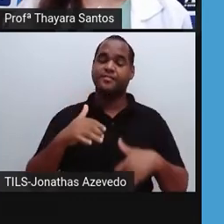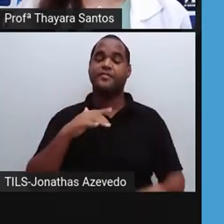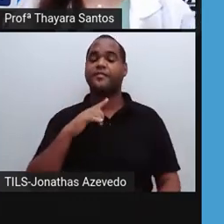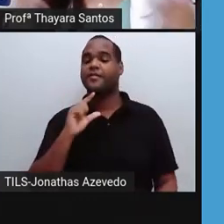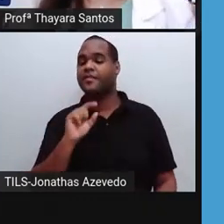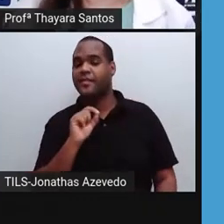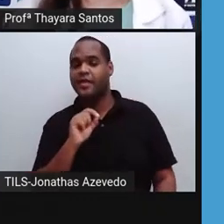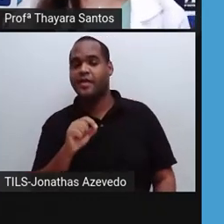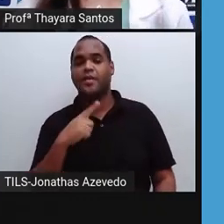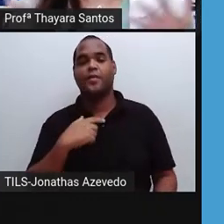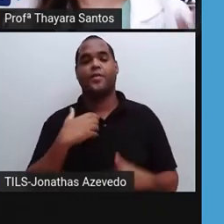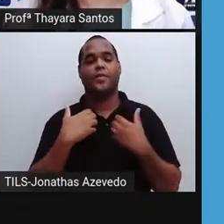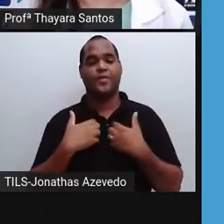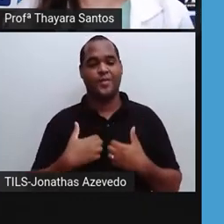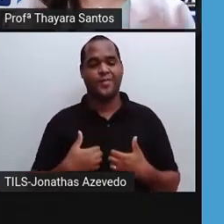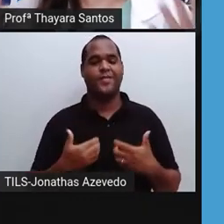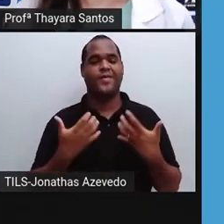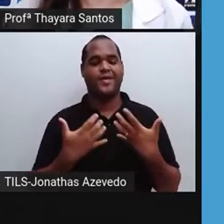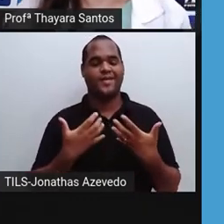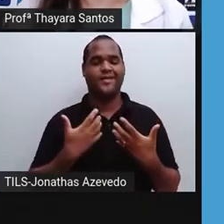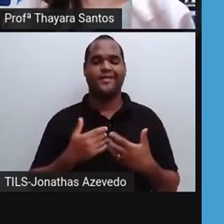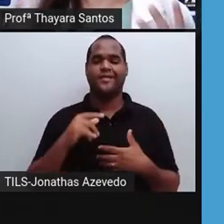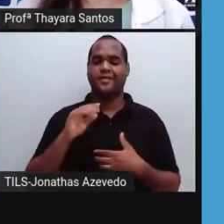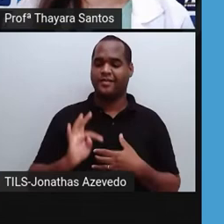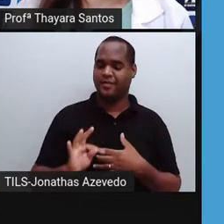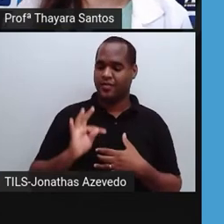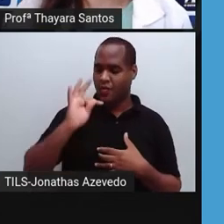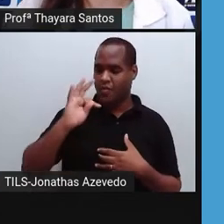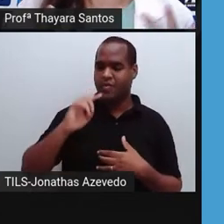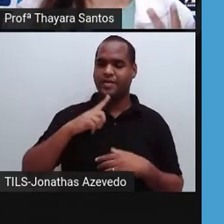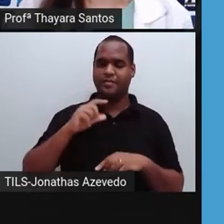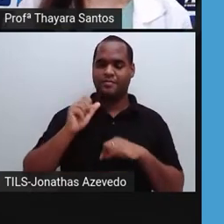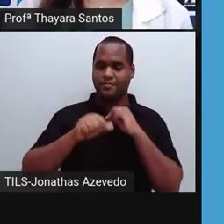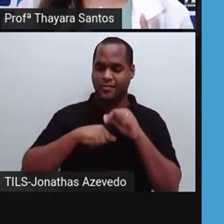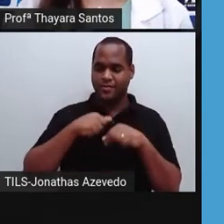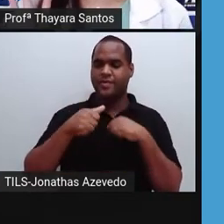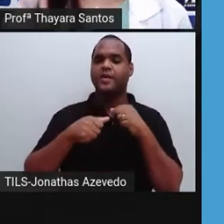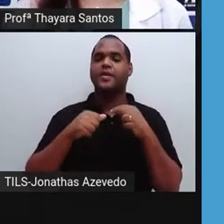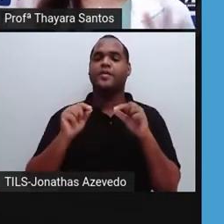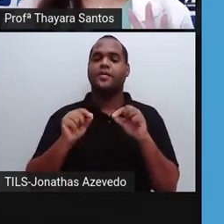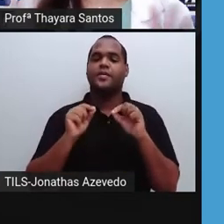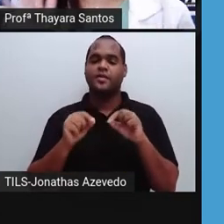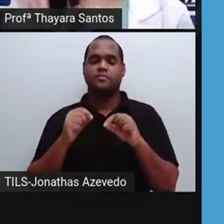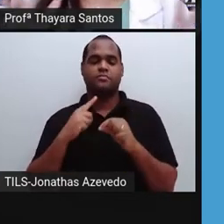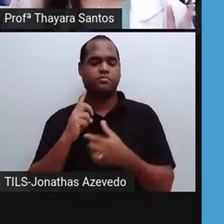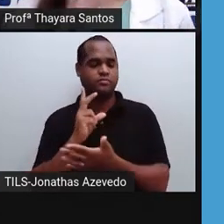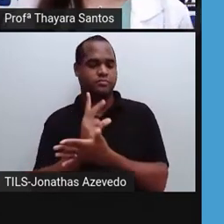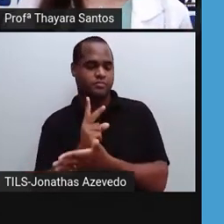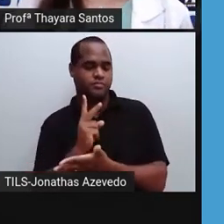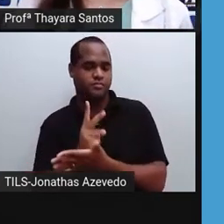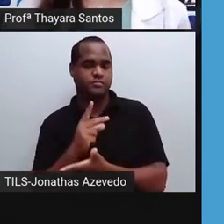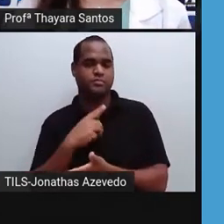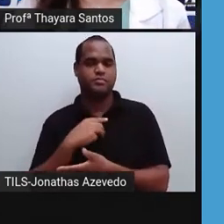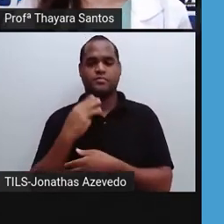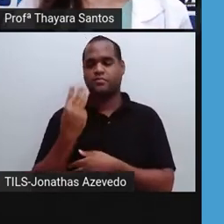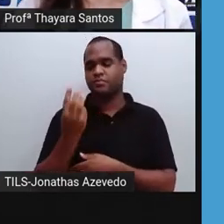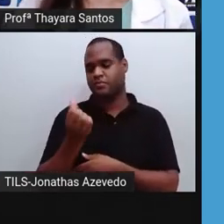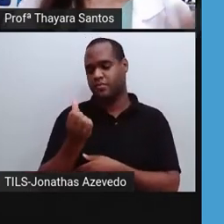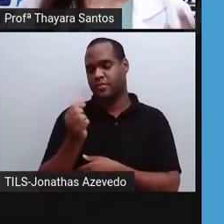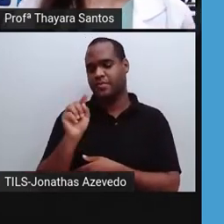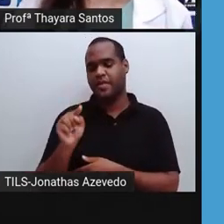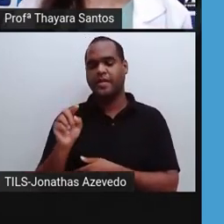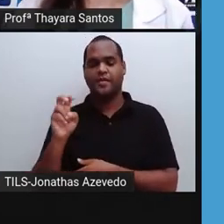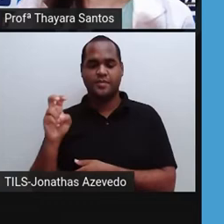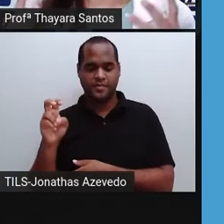justamente isso. É o nosso corpo tentando regular a nossa temperatura interna para que ela fique sempre ali, mais ou menos, 36 graus e